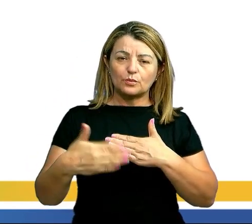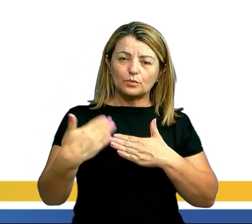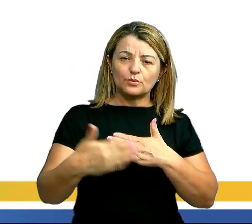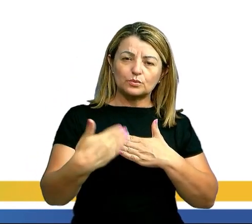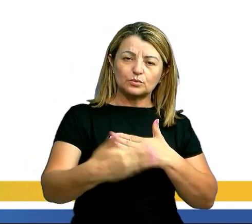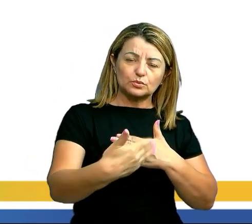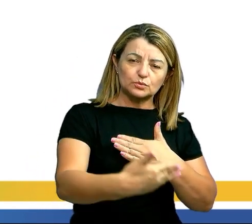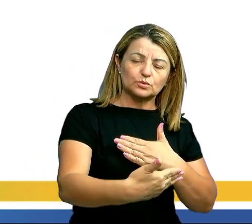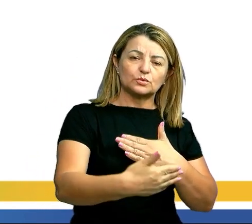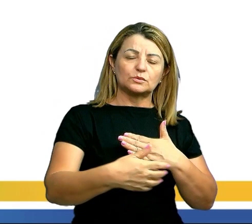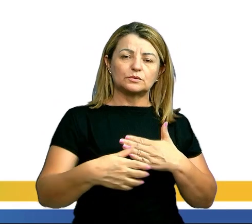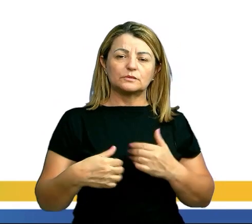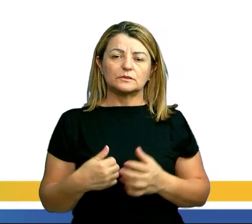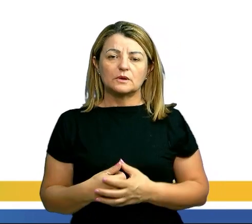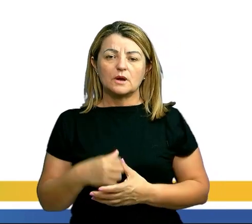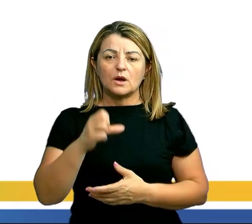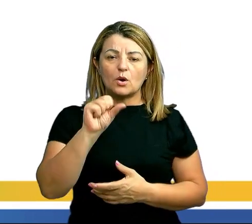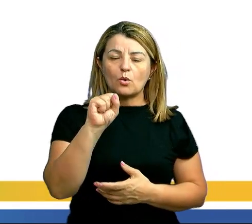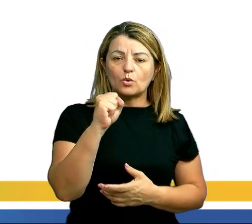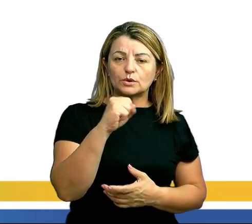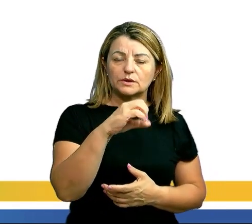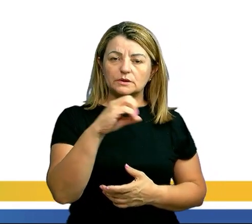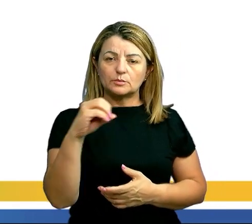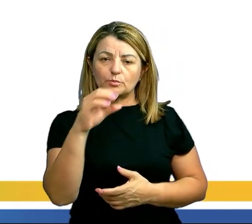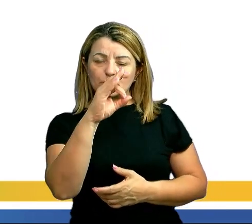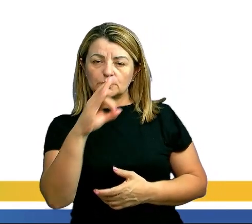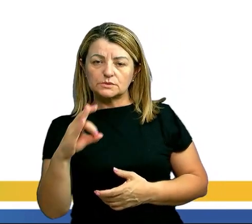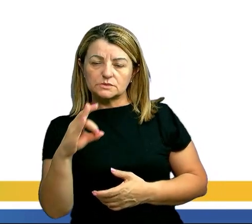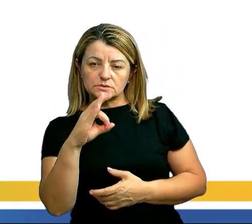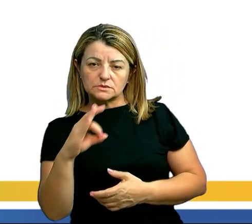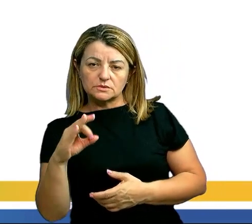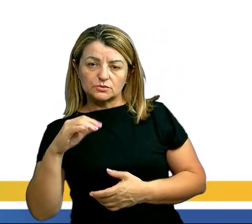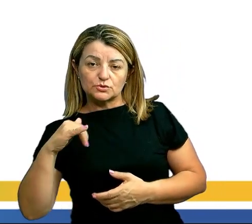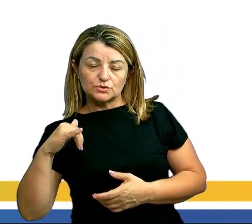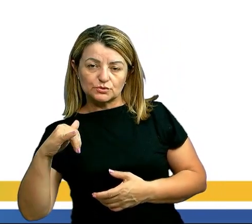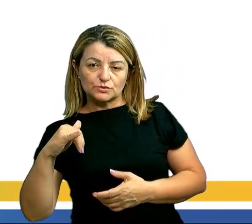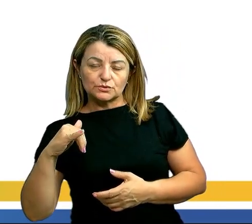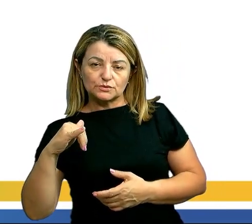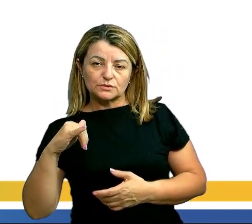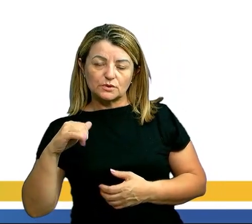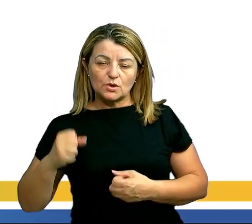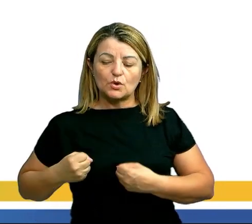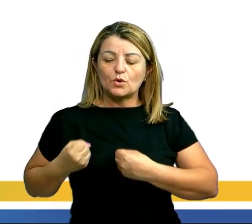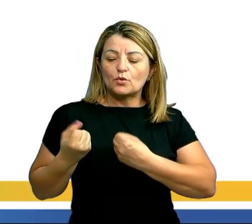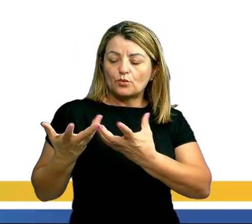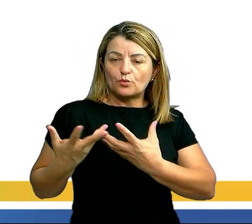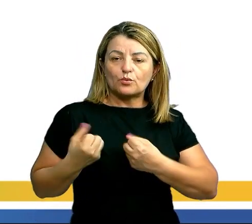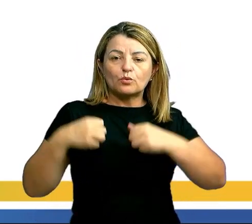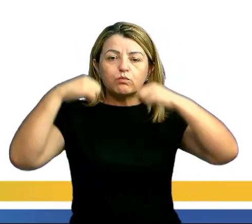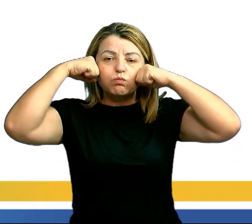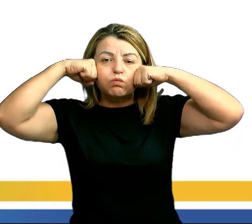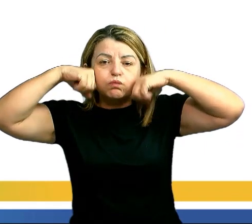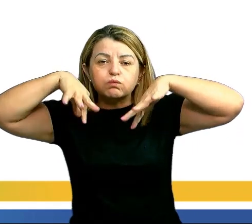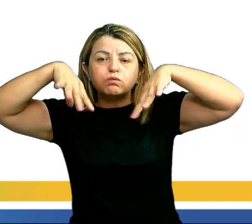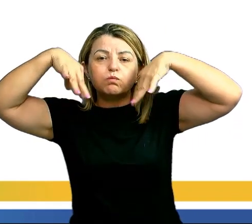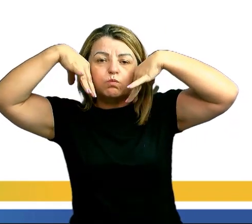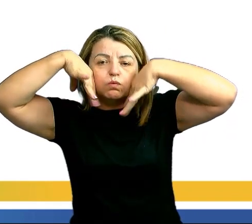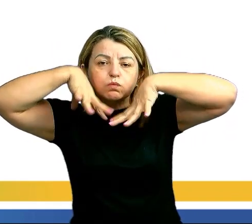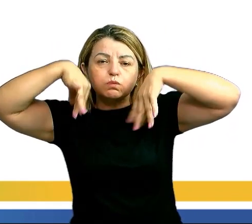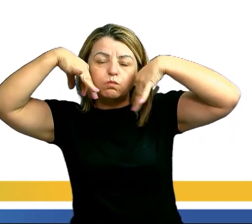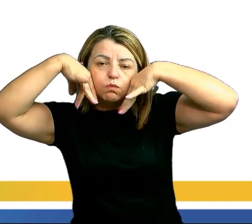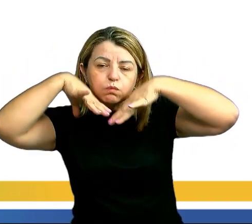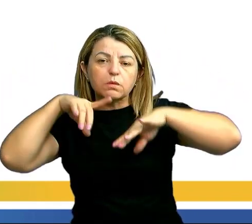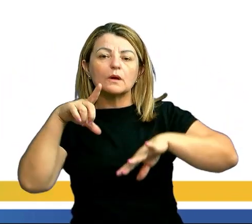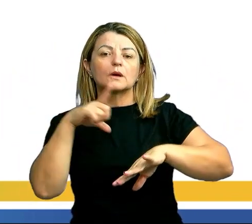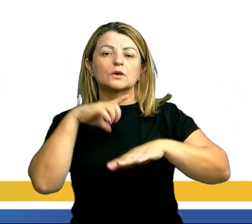estas atividades 80% da energia é dissipada através da evaporação do suor que ocorre mesmo na